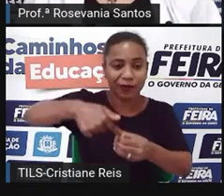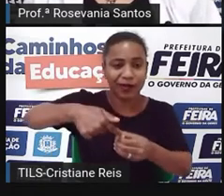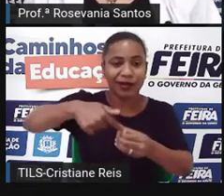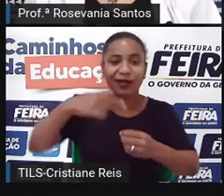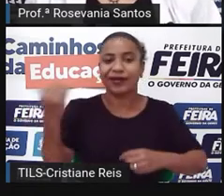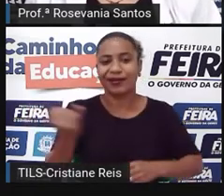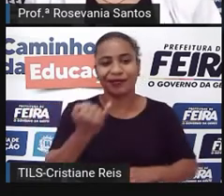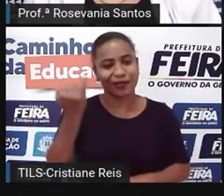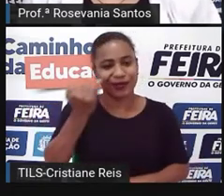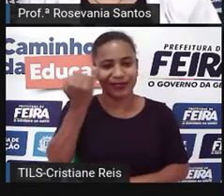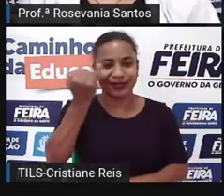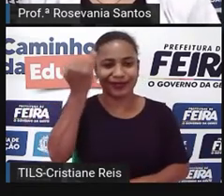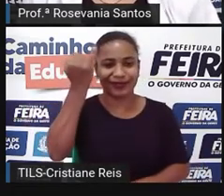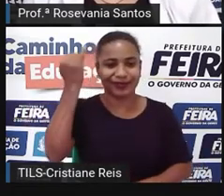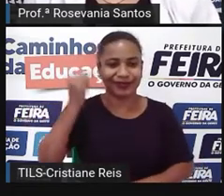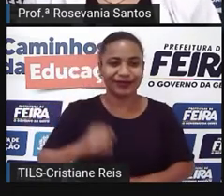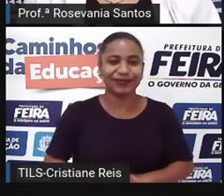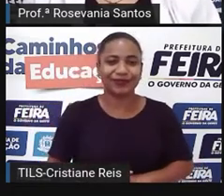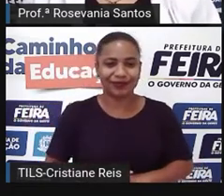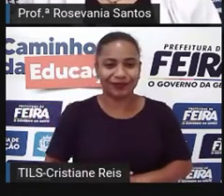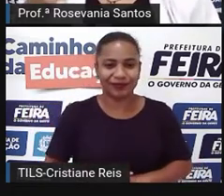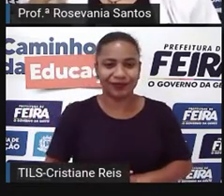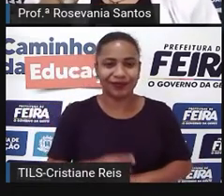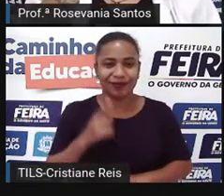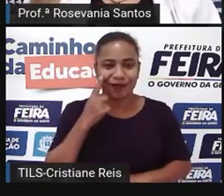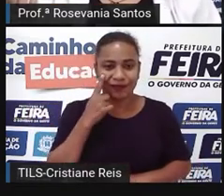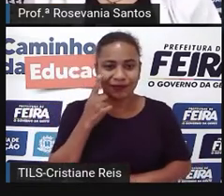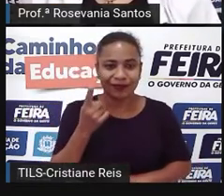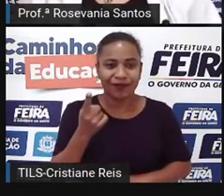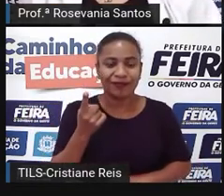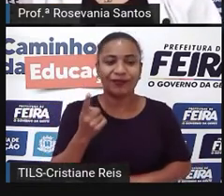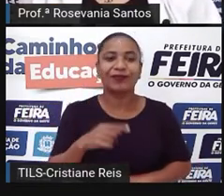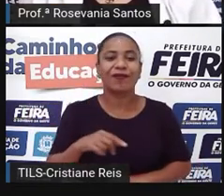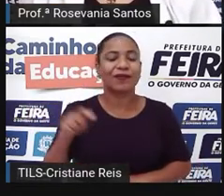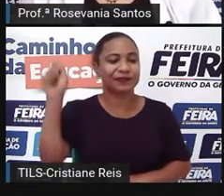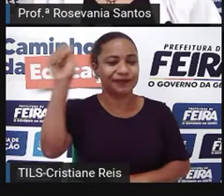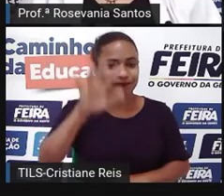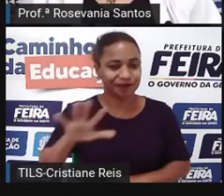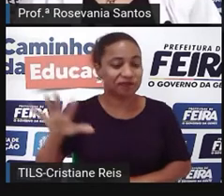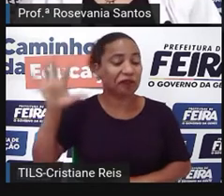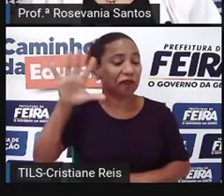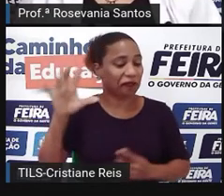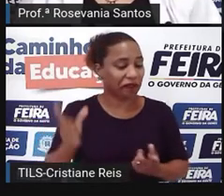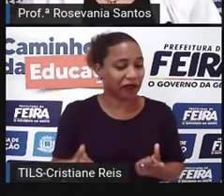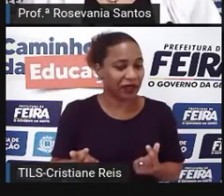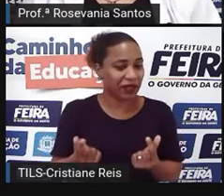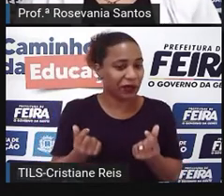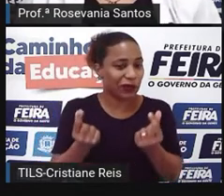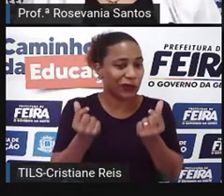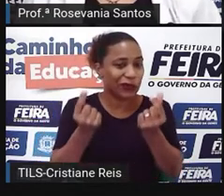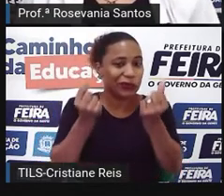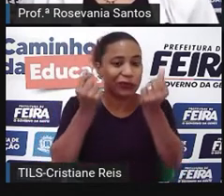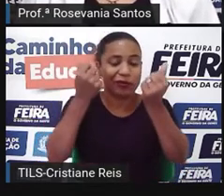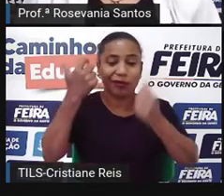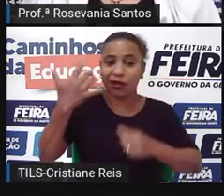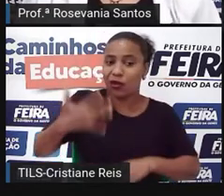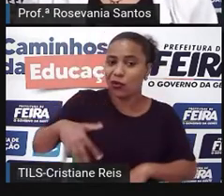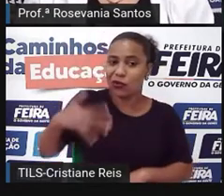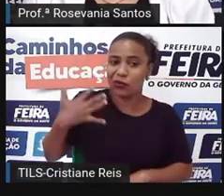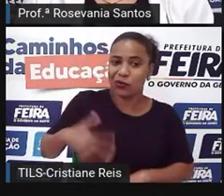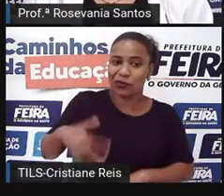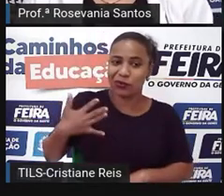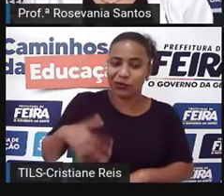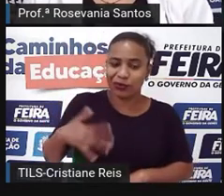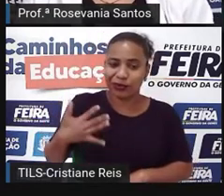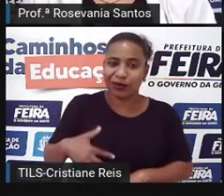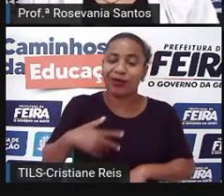Então, aqui nesse lugar também é muito, bora dizer assim, né? Muito rico que vai envolver aí os países produtores e